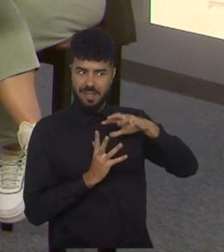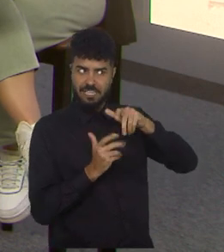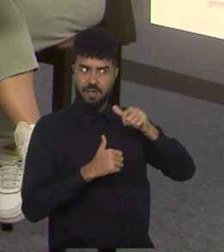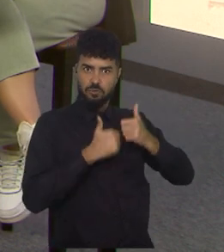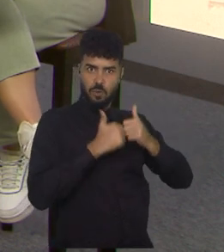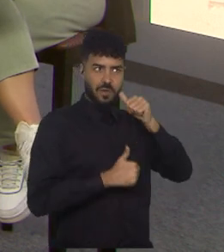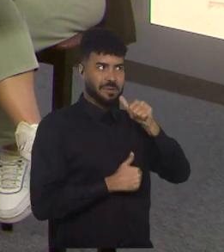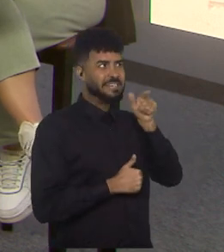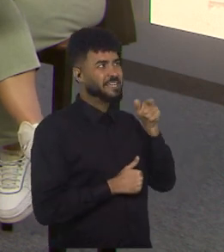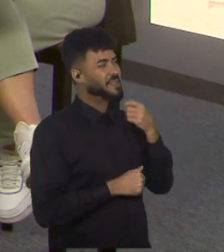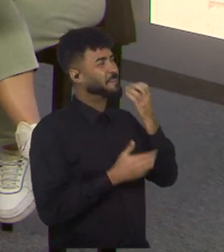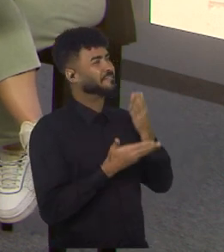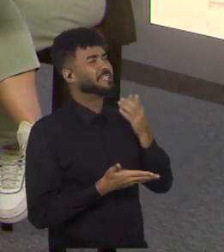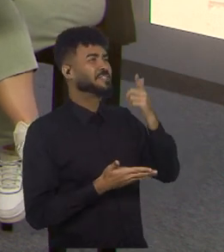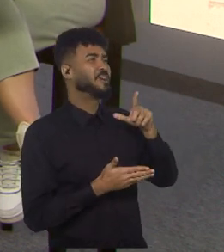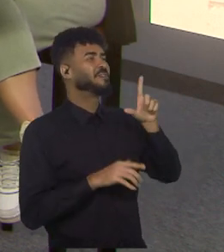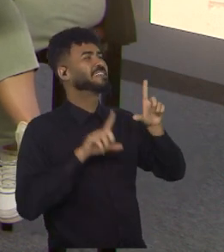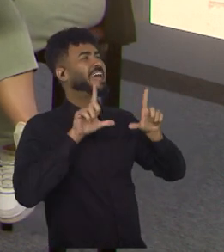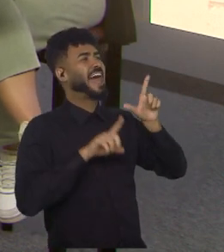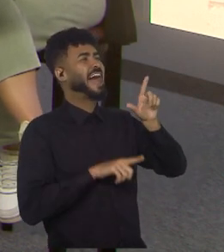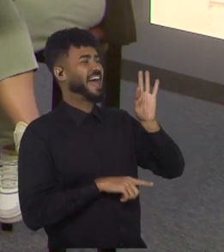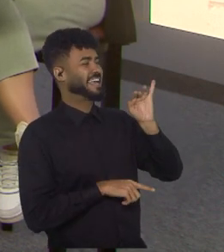Feminino, bem-vinda novamente. Então, Thais?